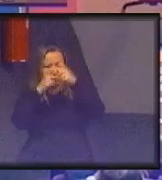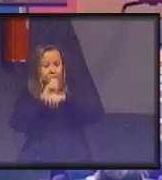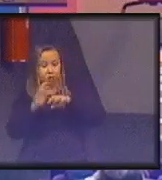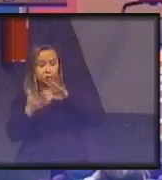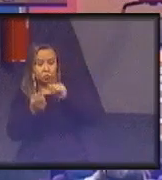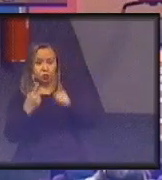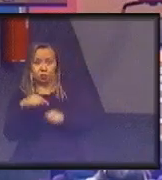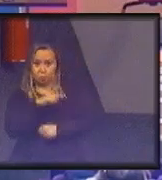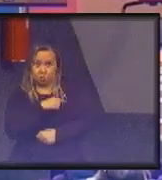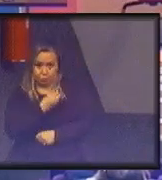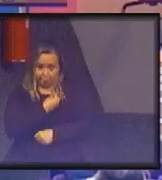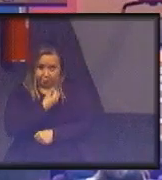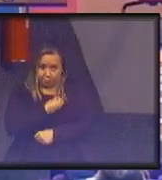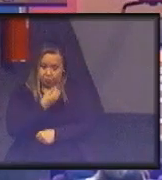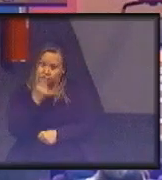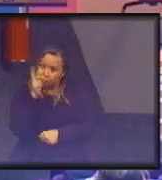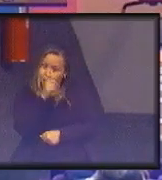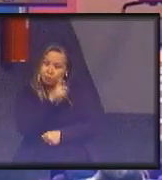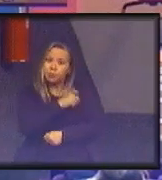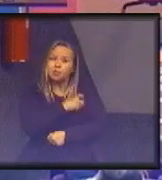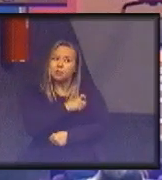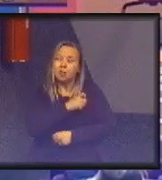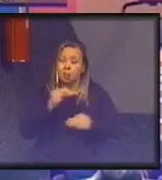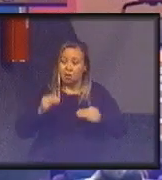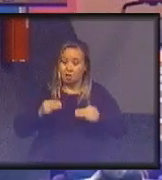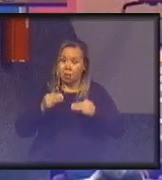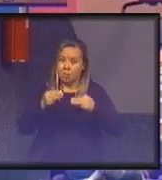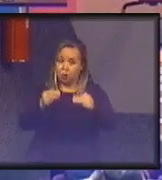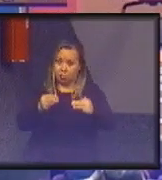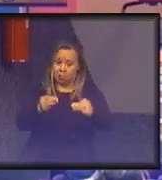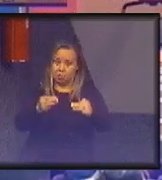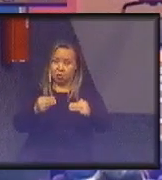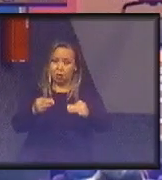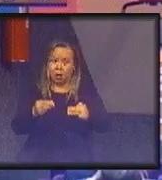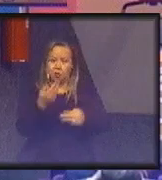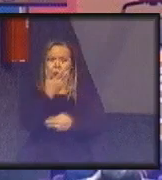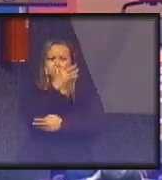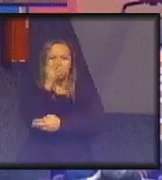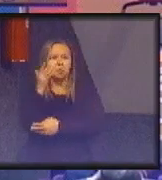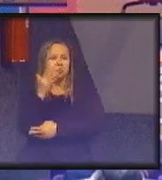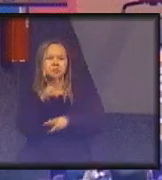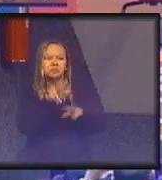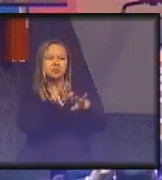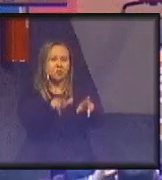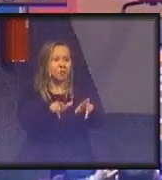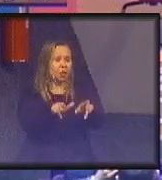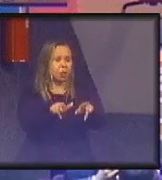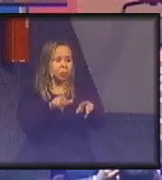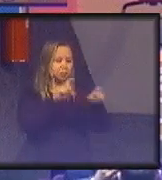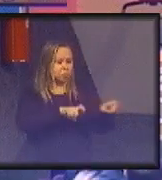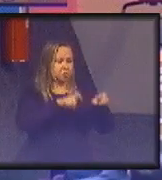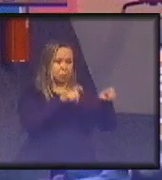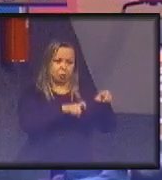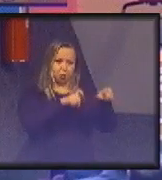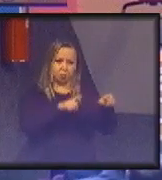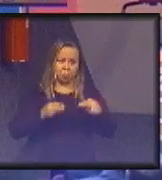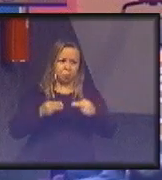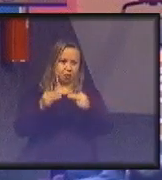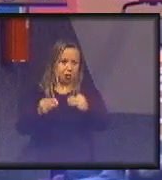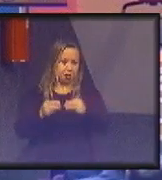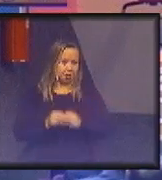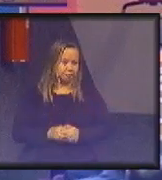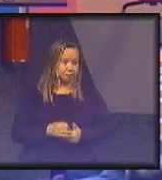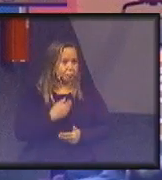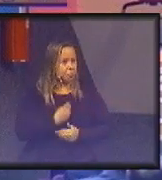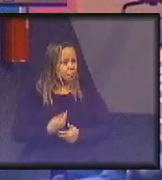gente vive é difícil. Quer dizer, o Ministério do Meio Ambiente não tem a mesma cabeça do que o Ministério da Agricultura em qualquer governo. quer